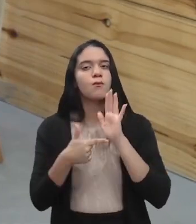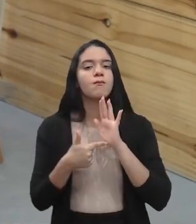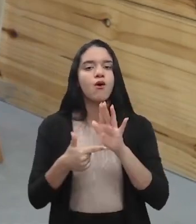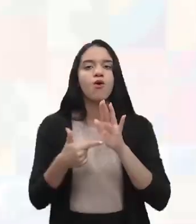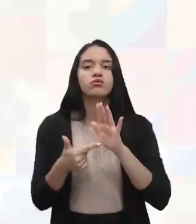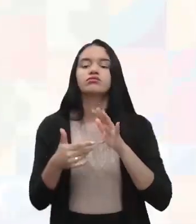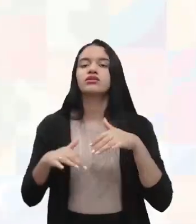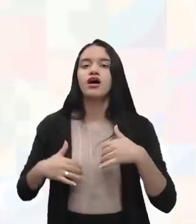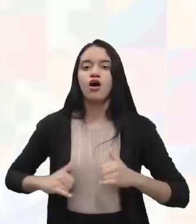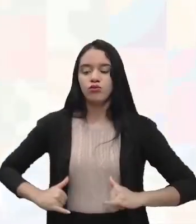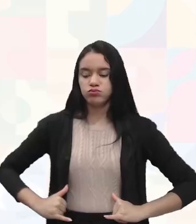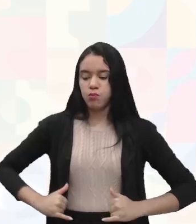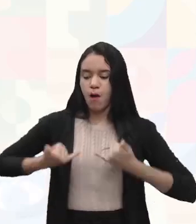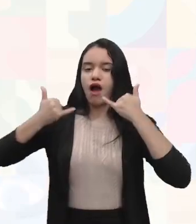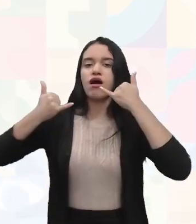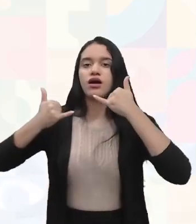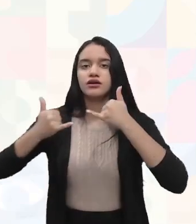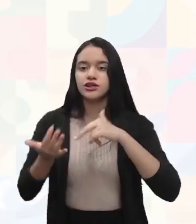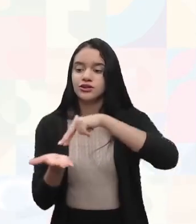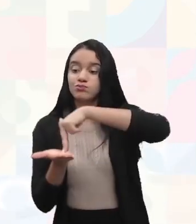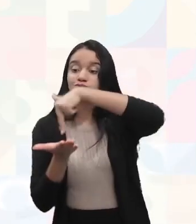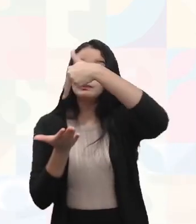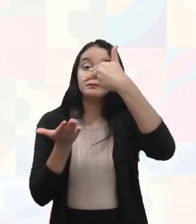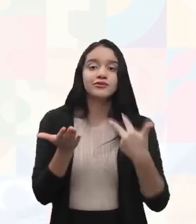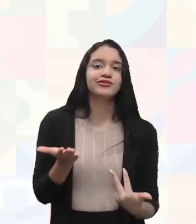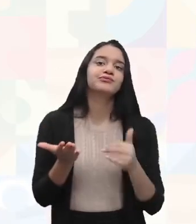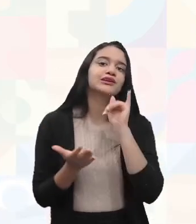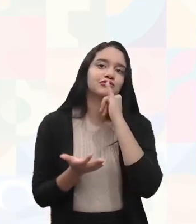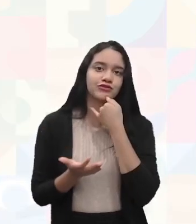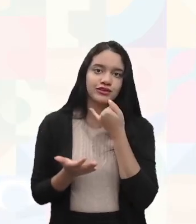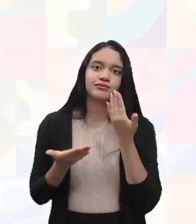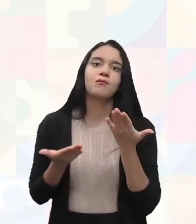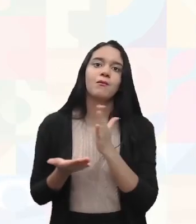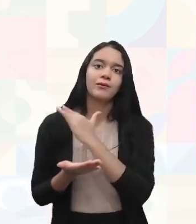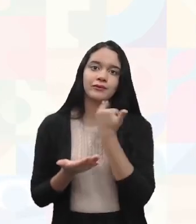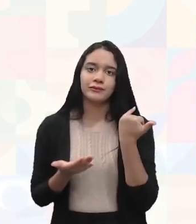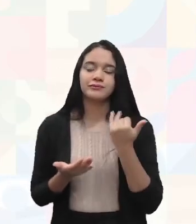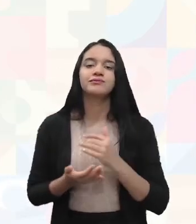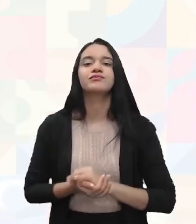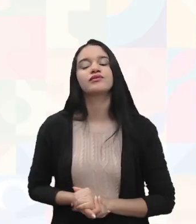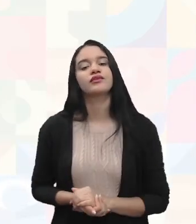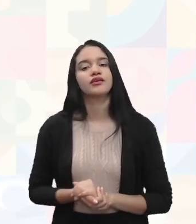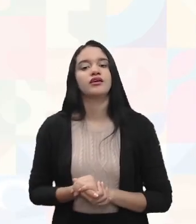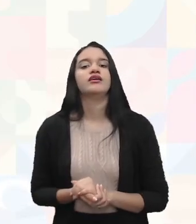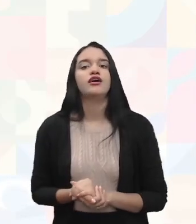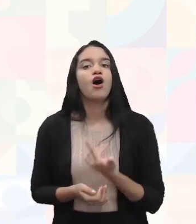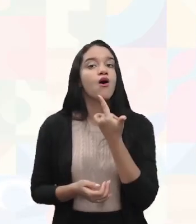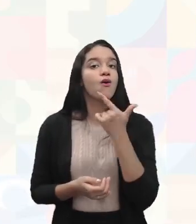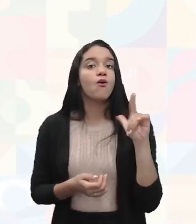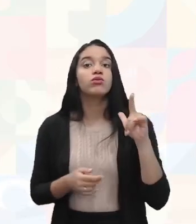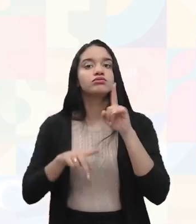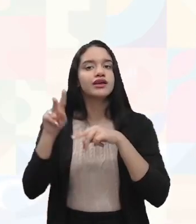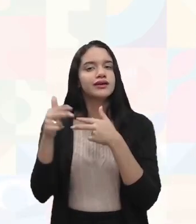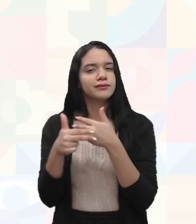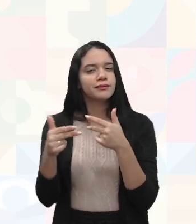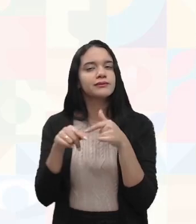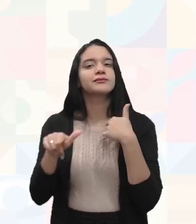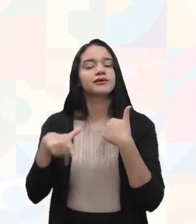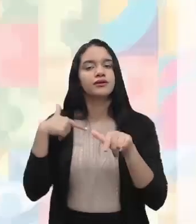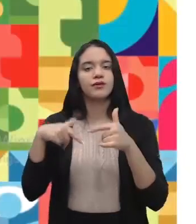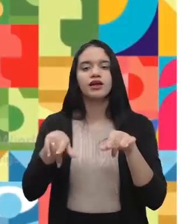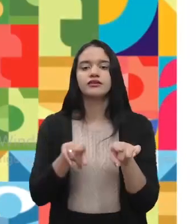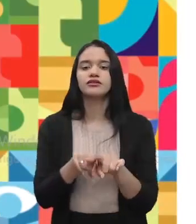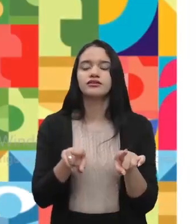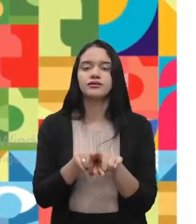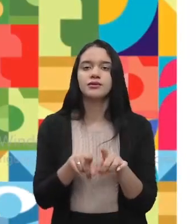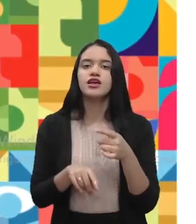e caindo. E caindo. E aí foi fatal. E os outros equipamentos para se trabalhar, né? Porque